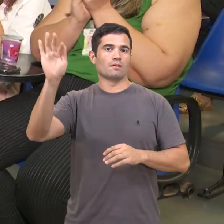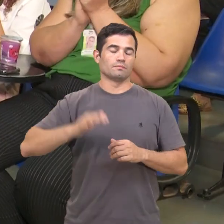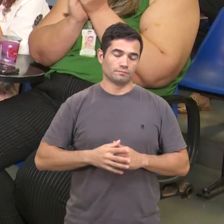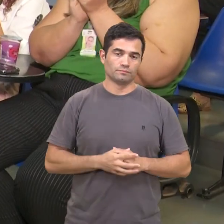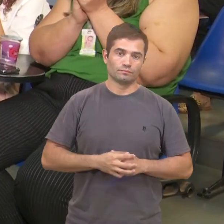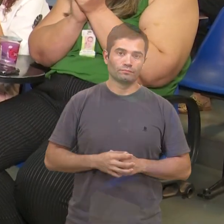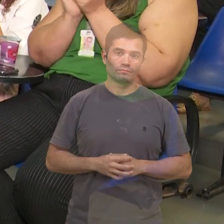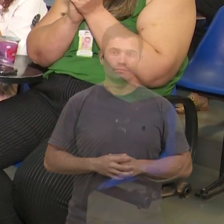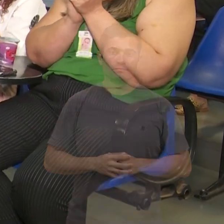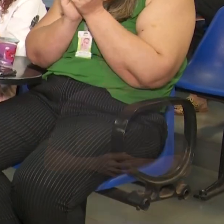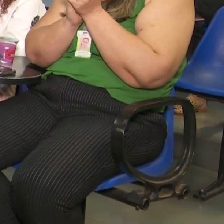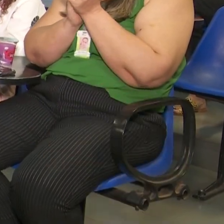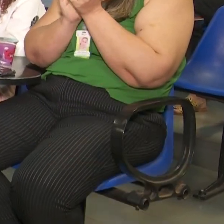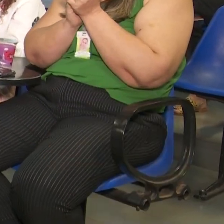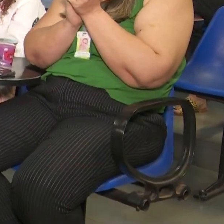federal.